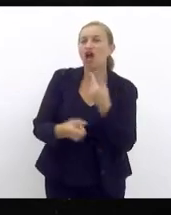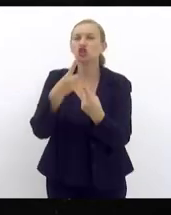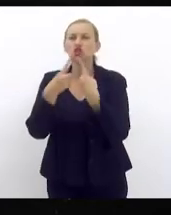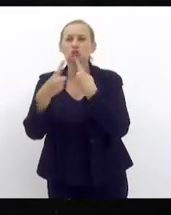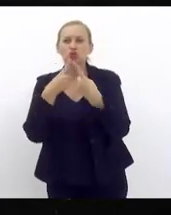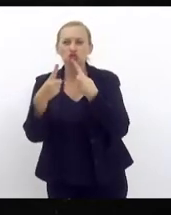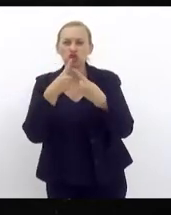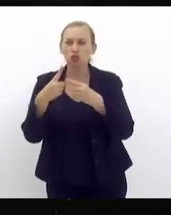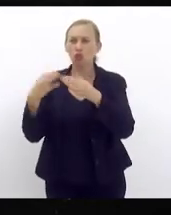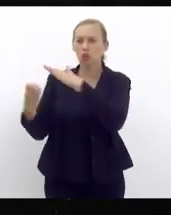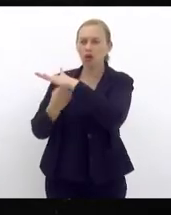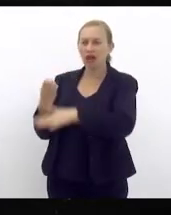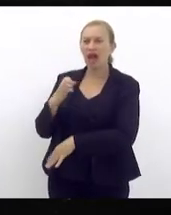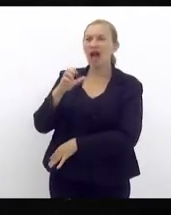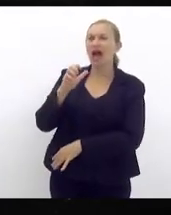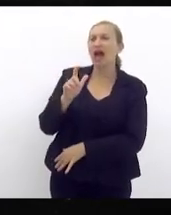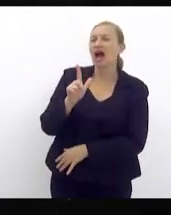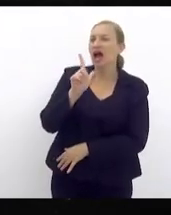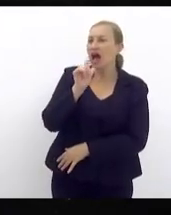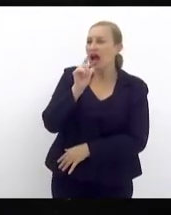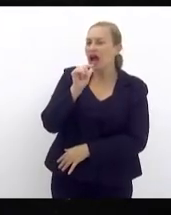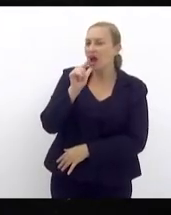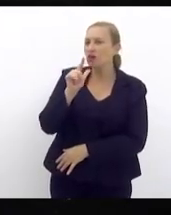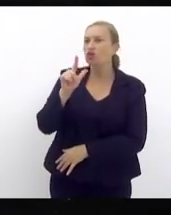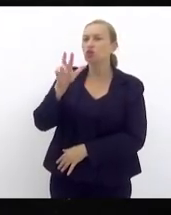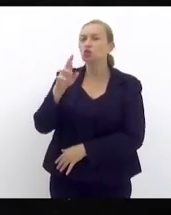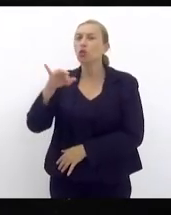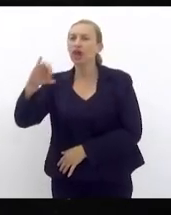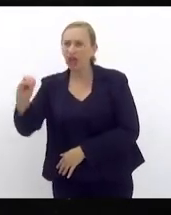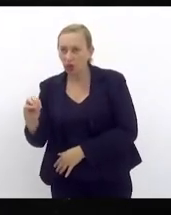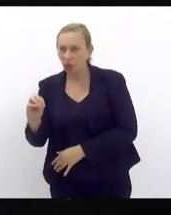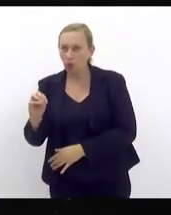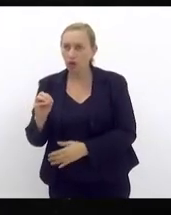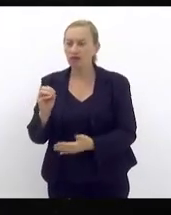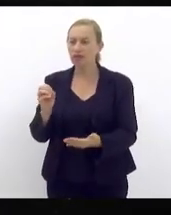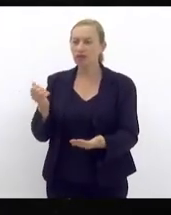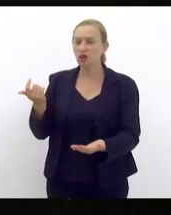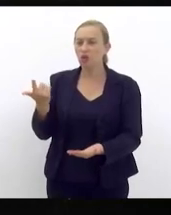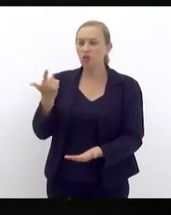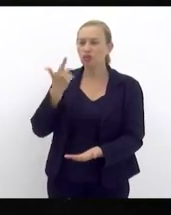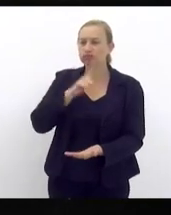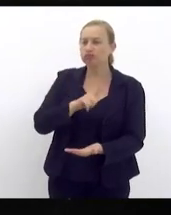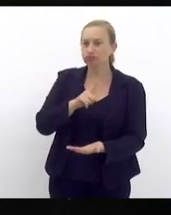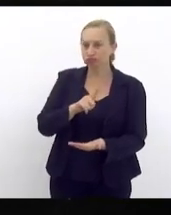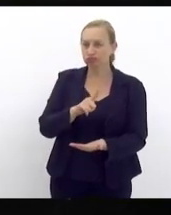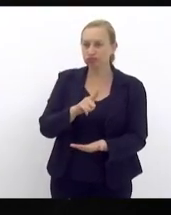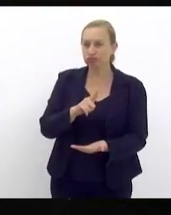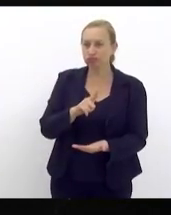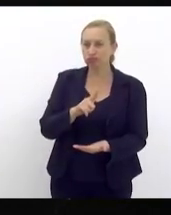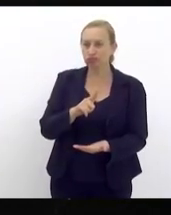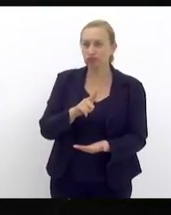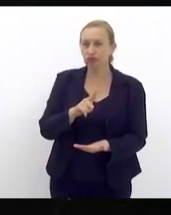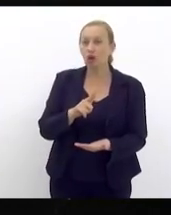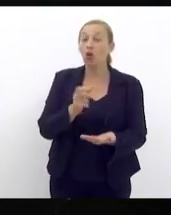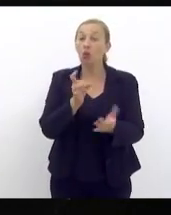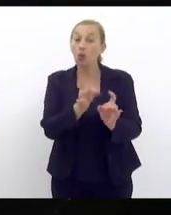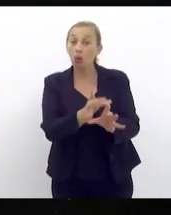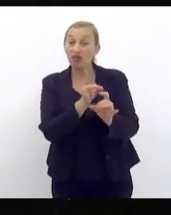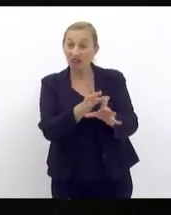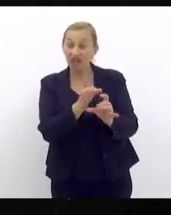empresa chamada Águas do Rio que a empresa que ganhou a concessão da CEDAI com a venda da CEDAI